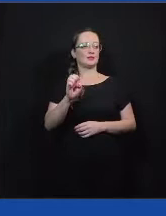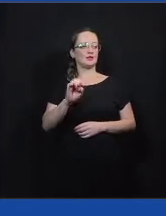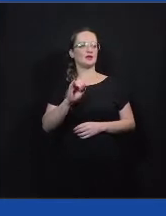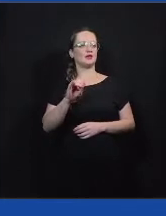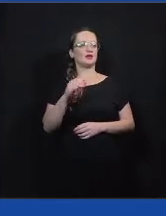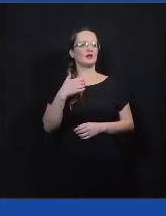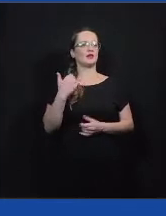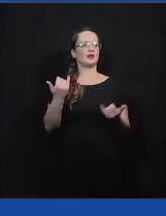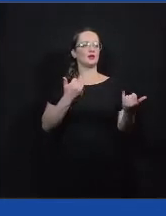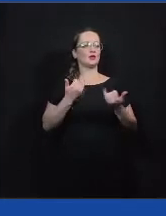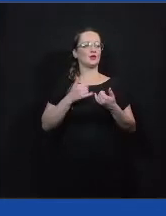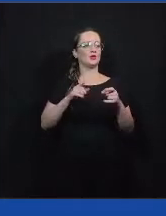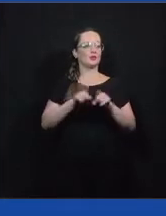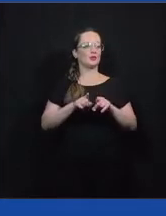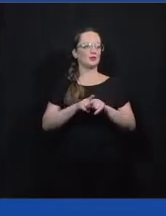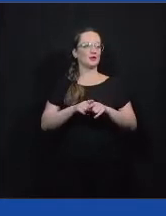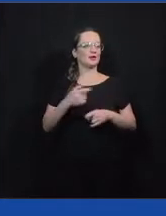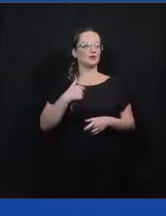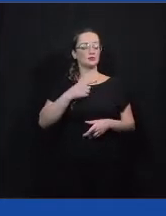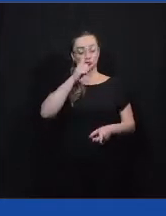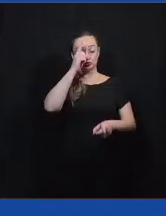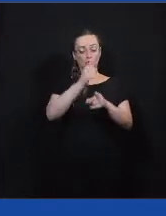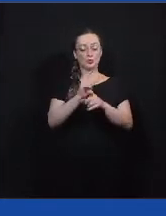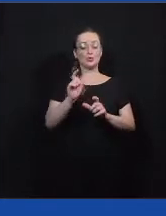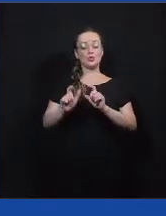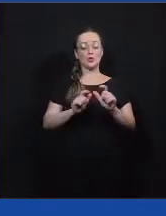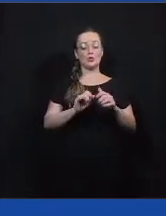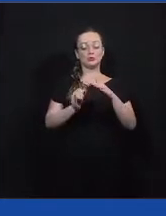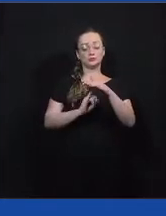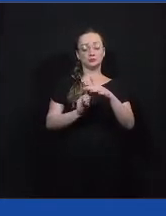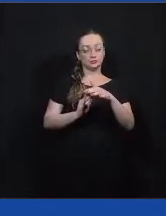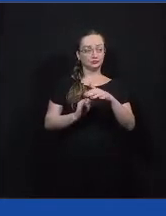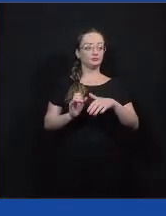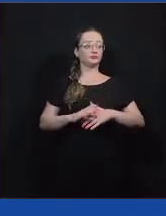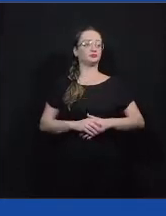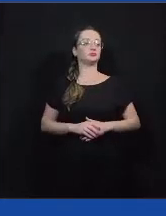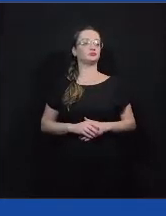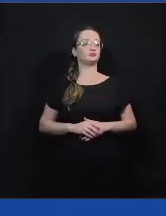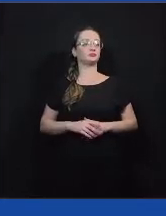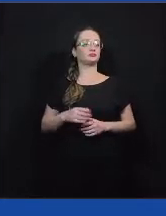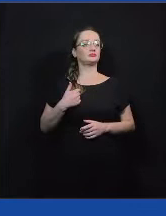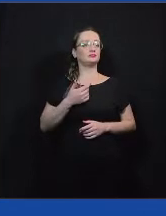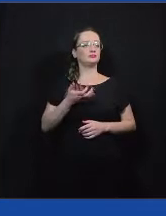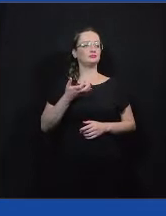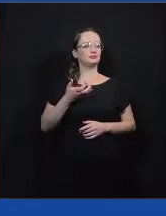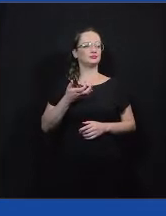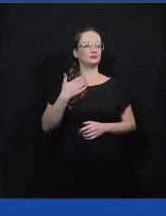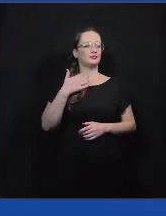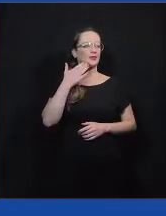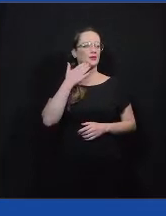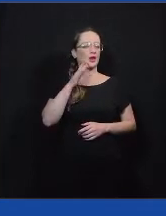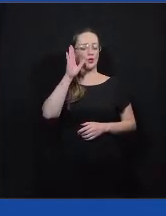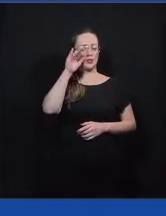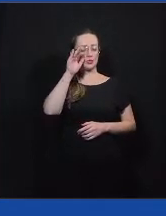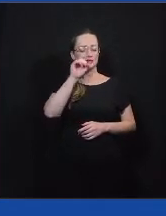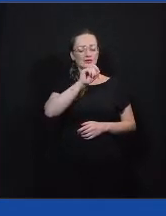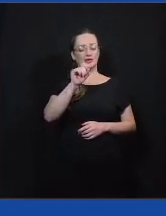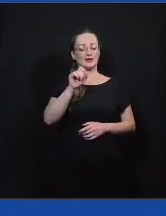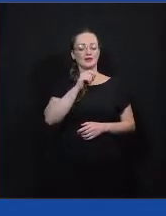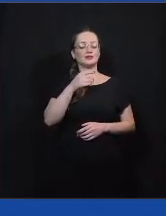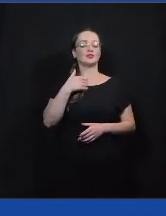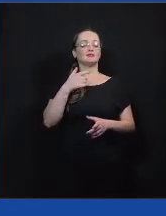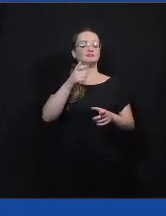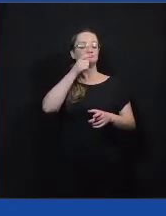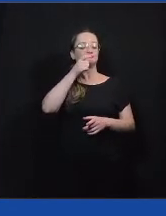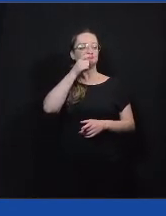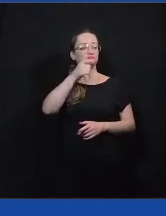A Gabi acabou de falar que descobriram algumas instituições, né? Eu queria só, para matar a curiosidade de quem também está assistindo,